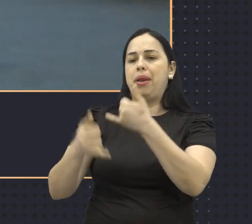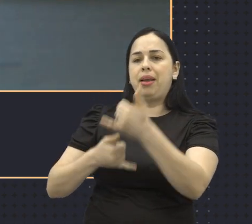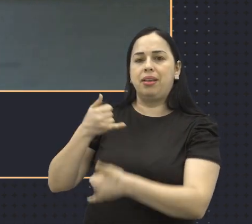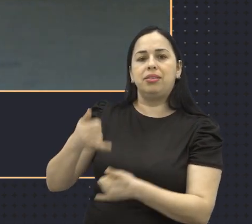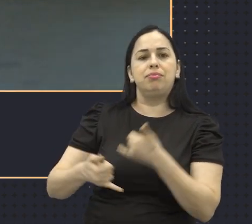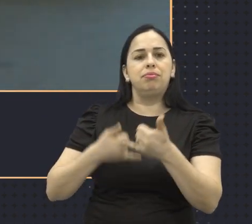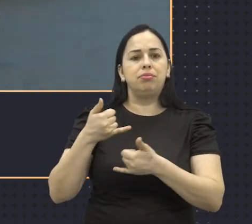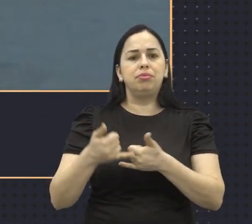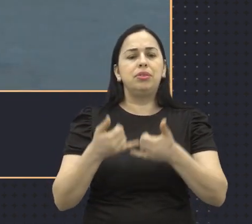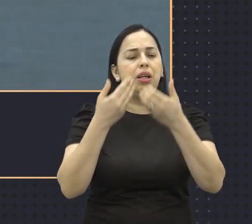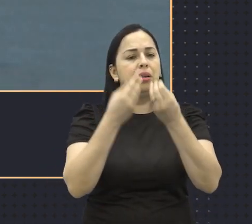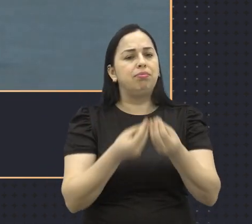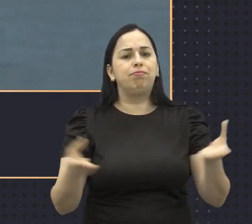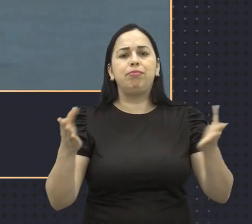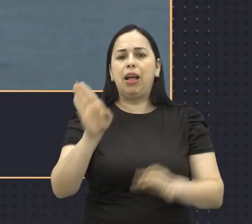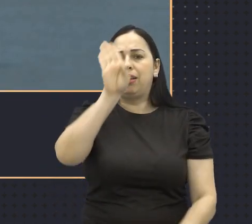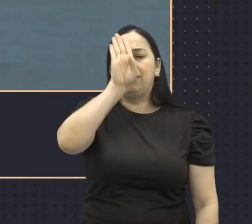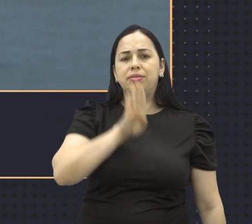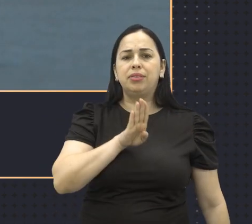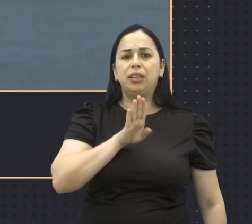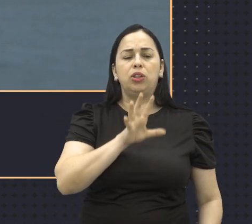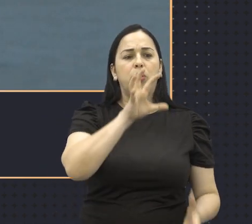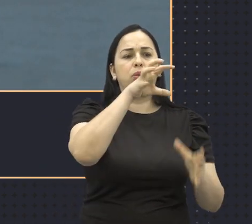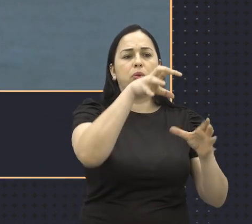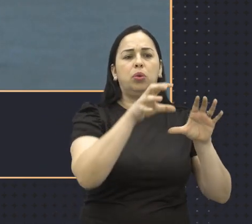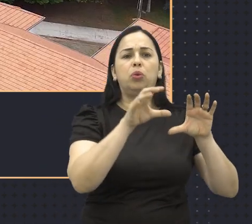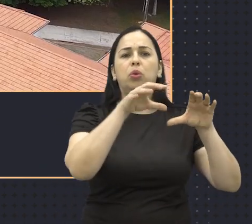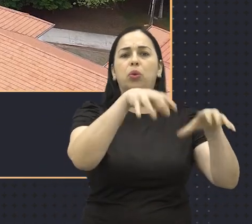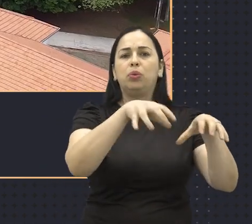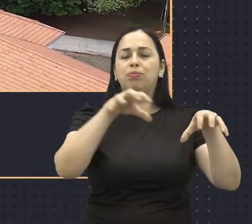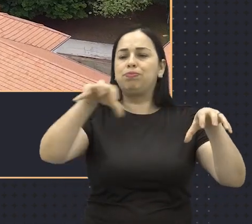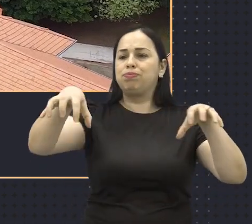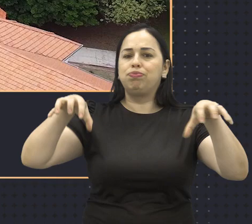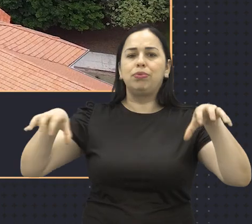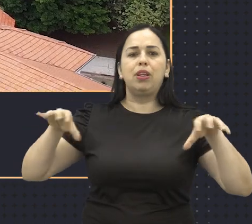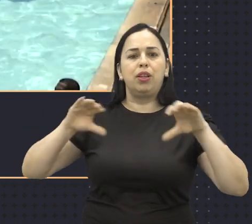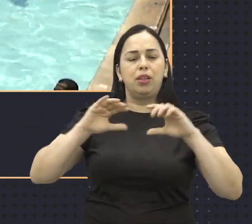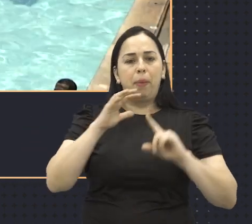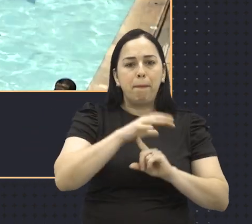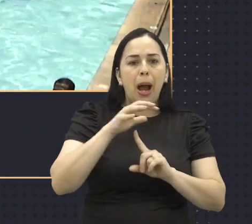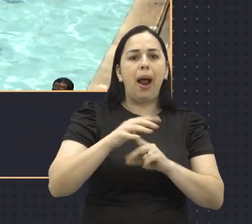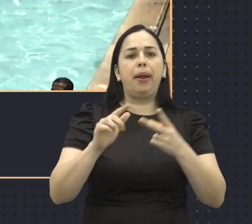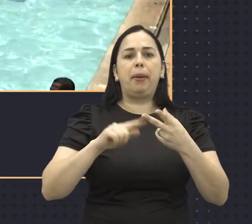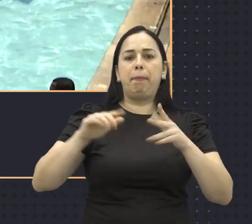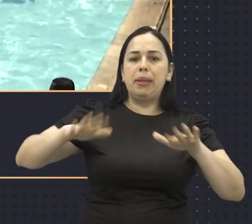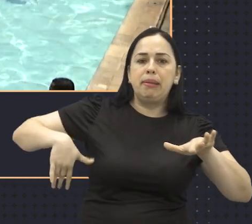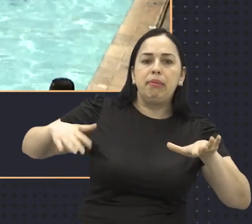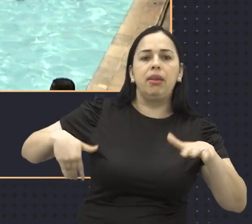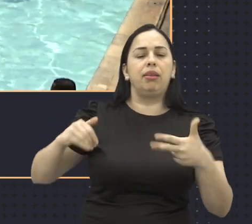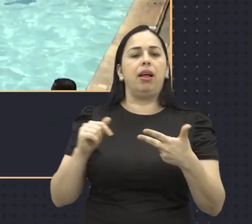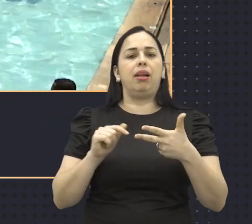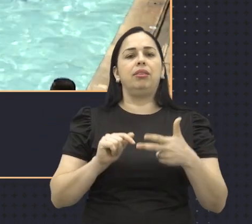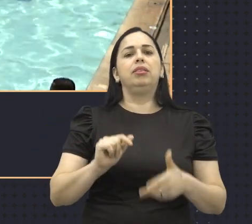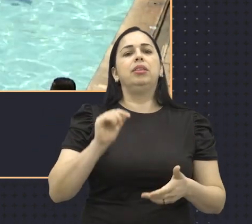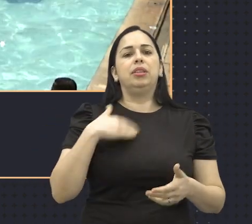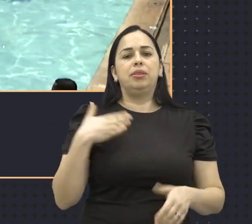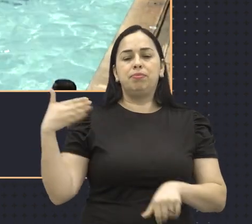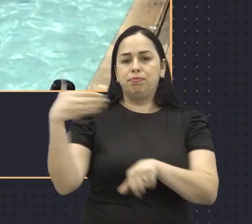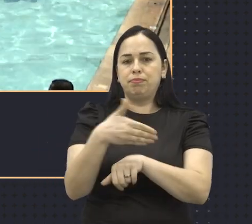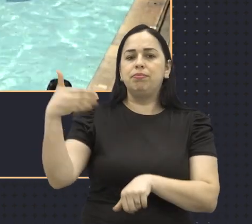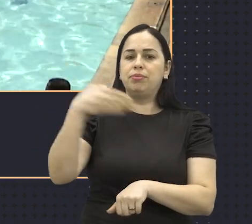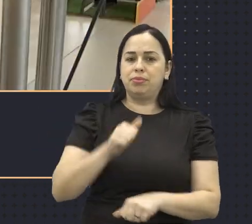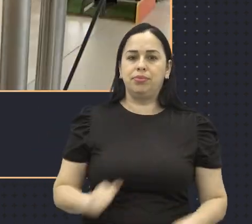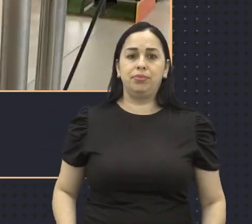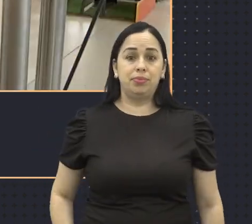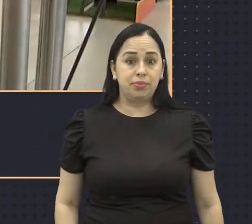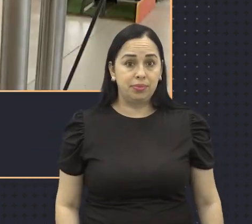serão oferecidas de forma gratuita em centros poliesportivos, parques, praças, piscinas públicas e outros espaços da